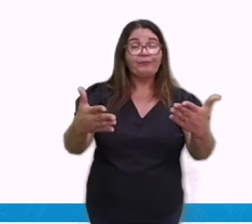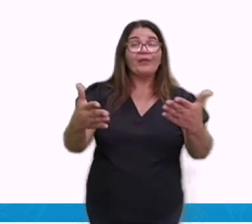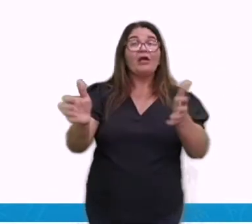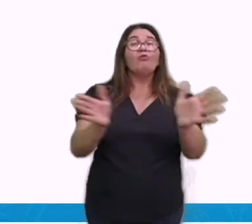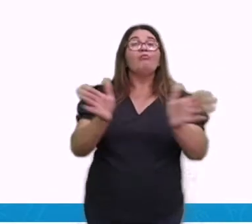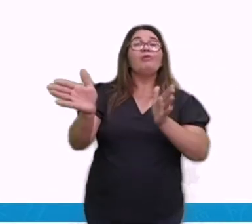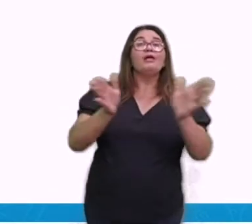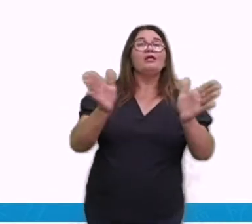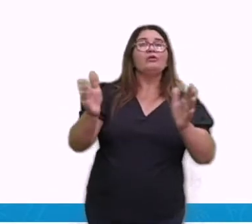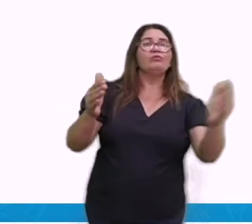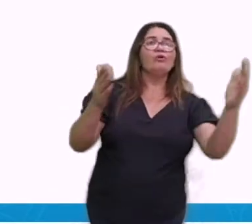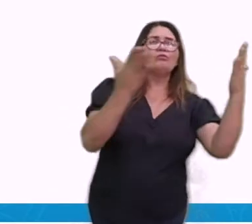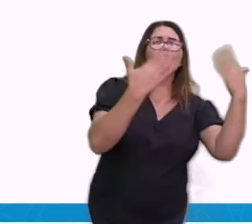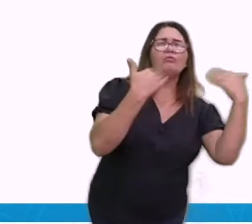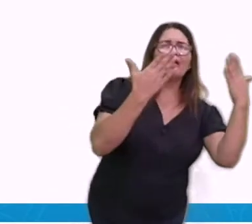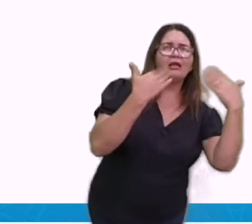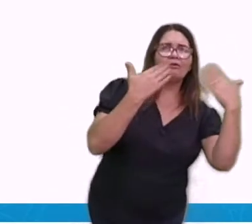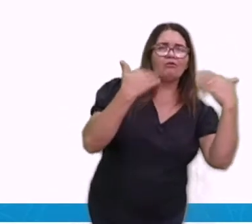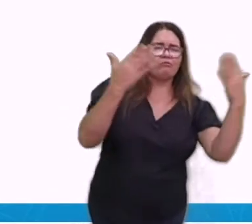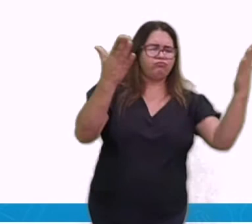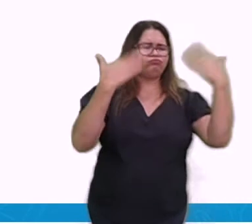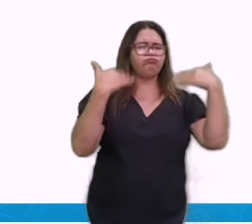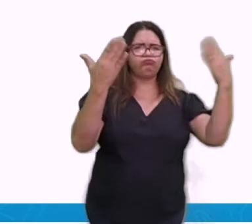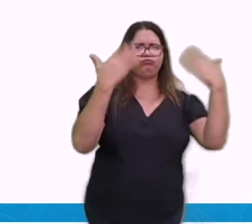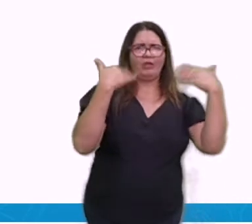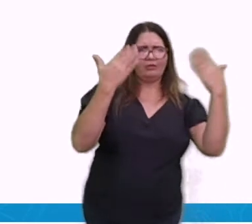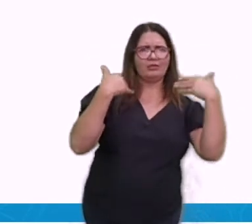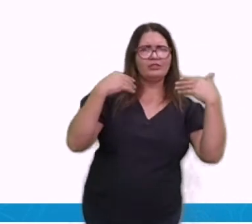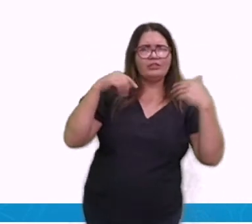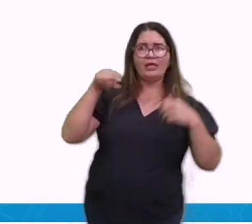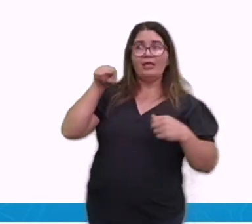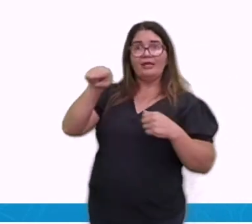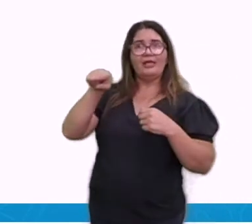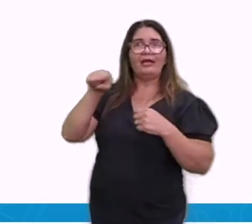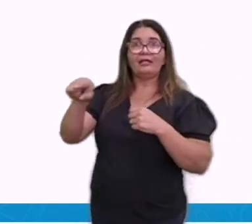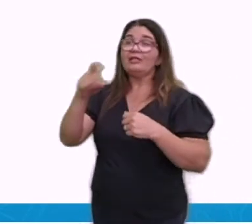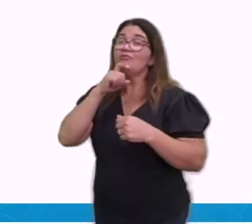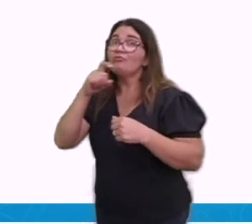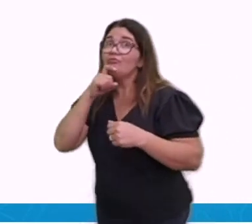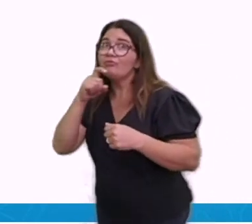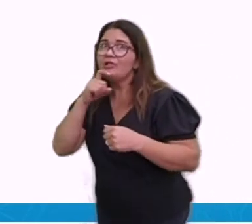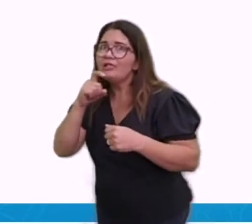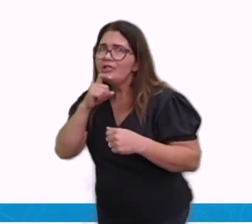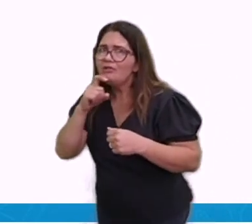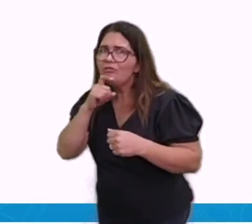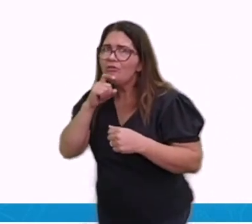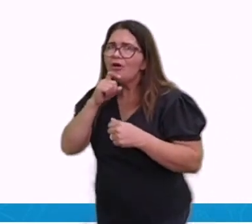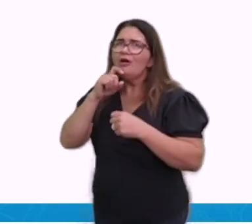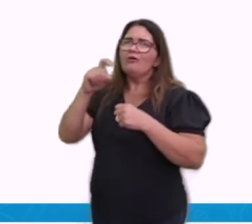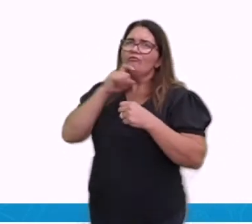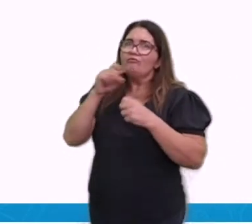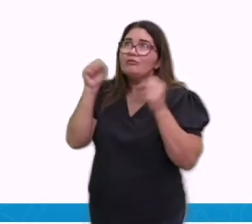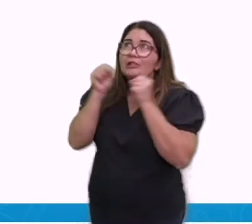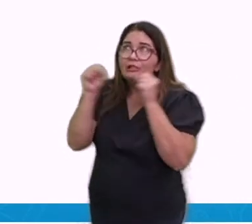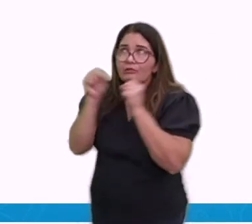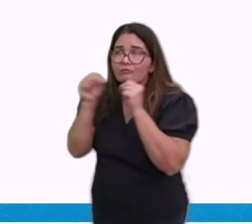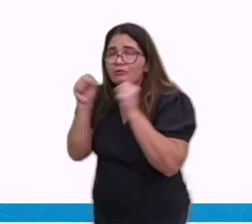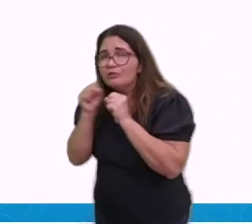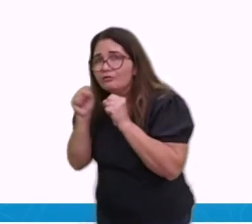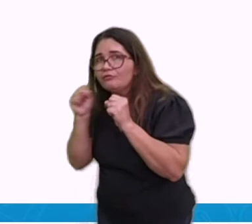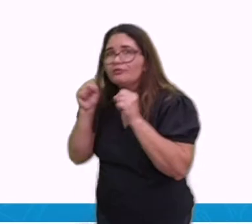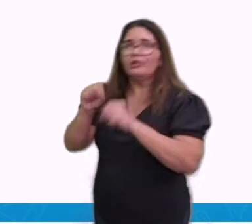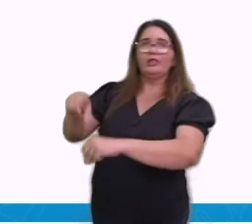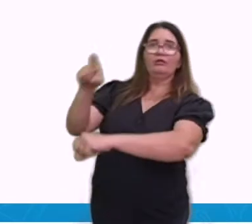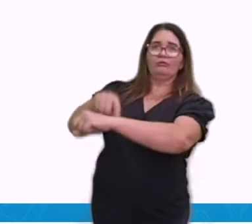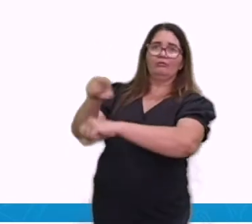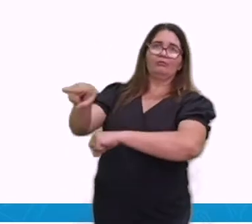como que a gente conseguiu diferenciar? O inverno é bem frio e o verão quente. As